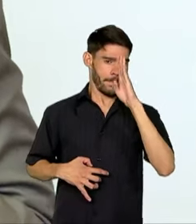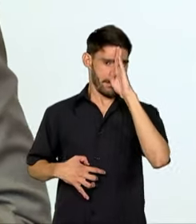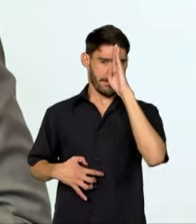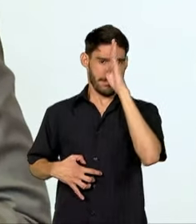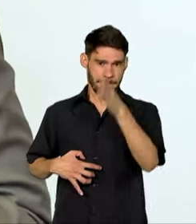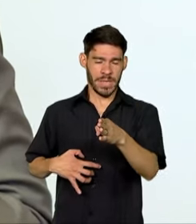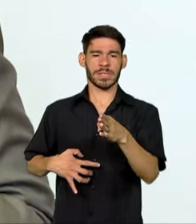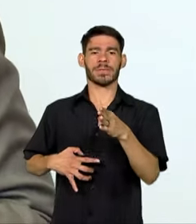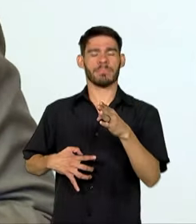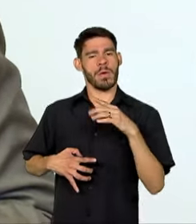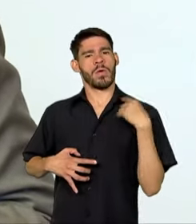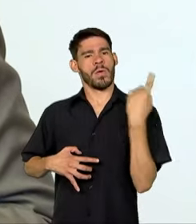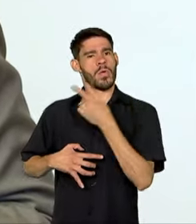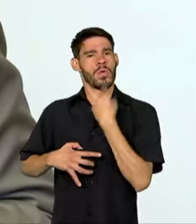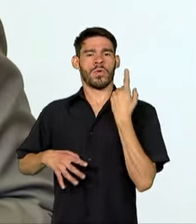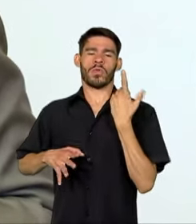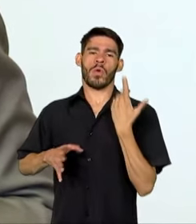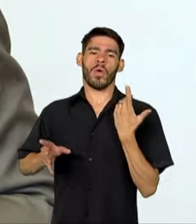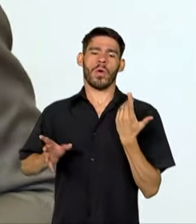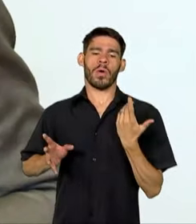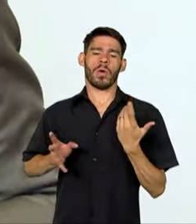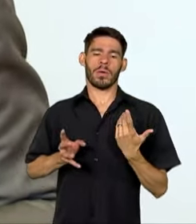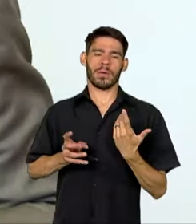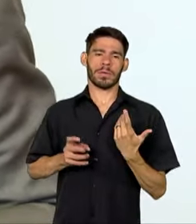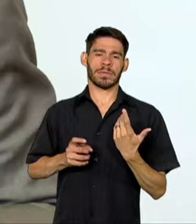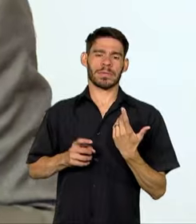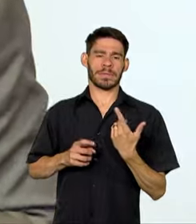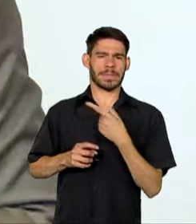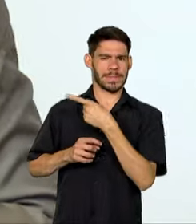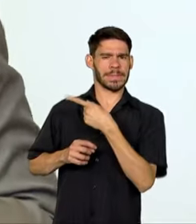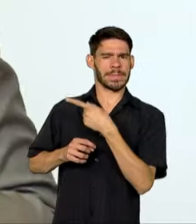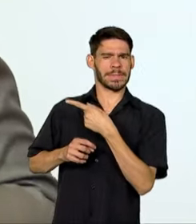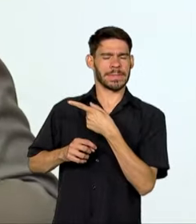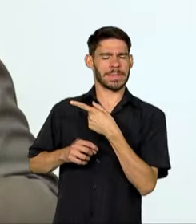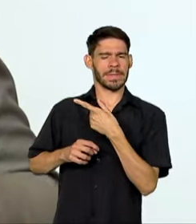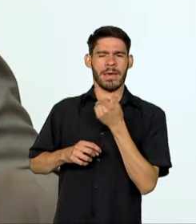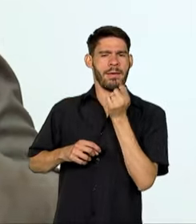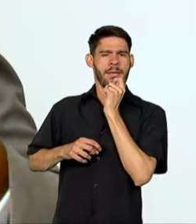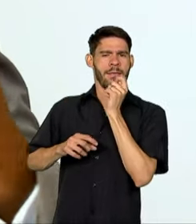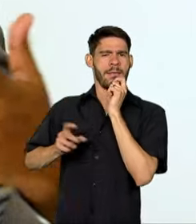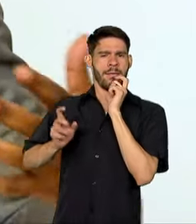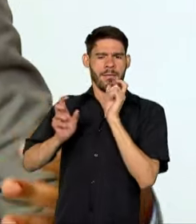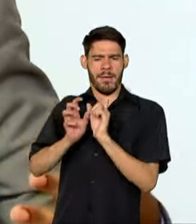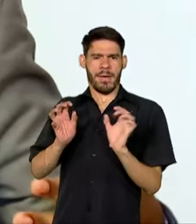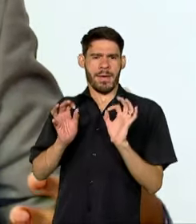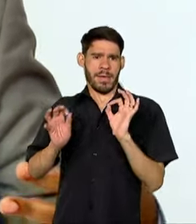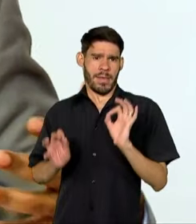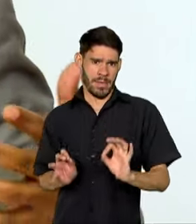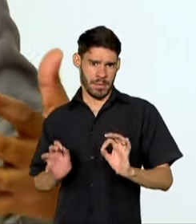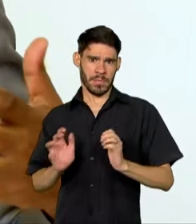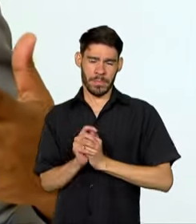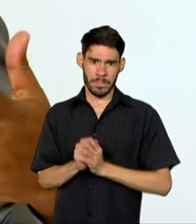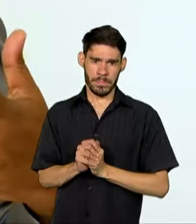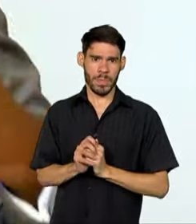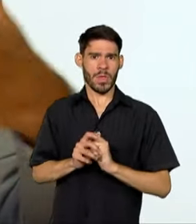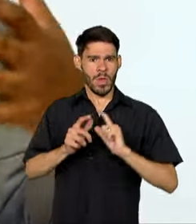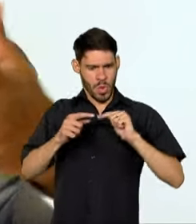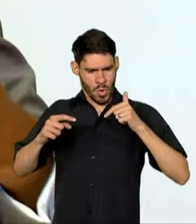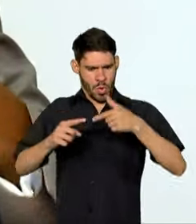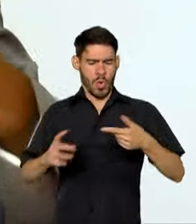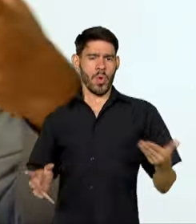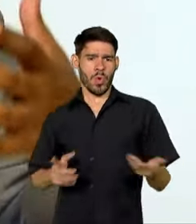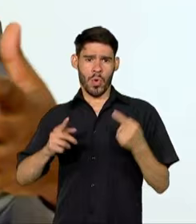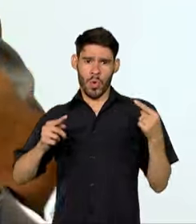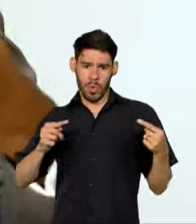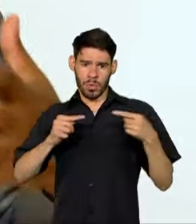para que nós sejamos isso que ainda não tem uma forma definida, isso que é parte da nossa luta. Eu estou